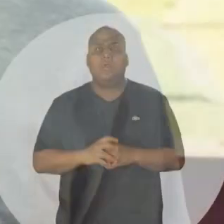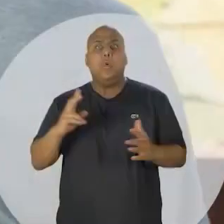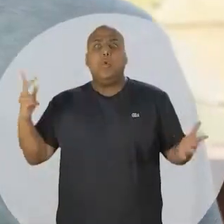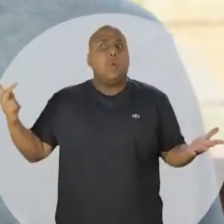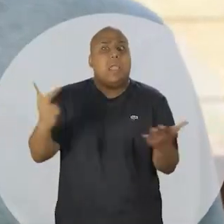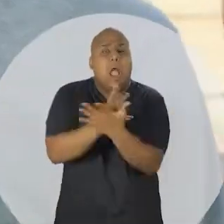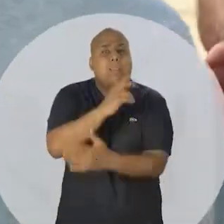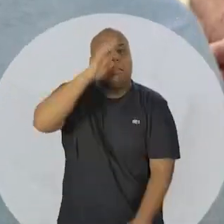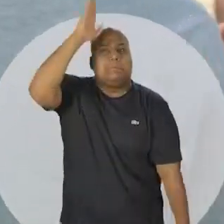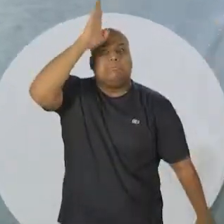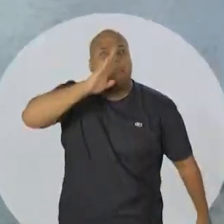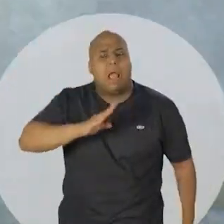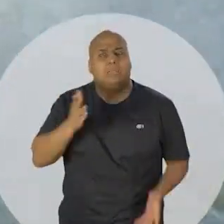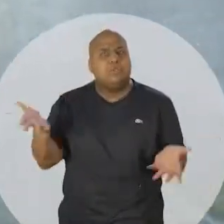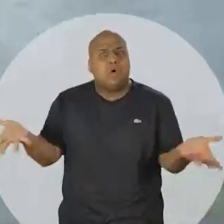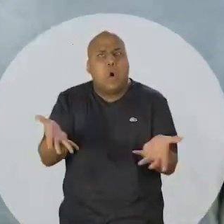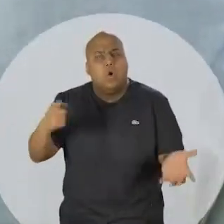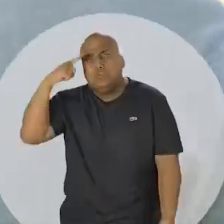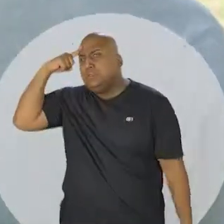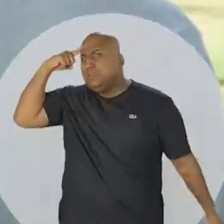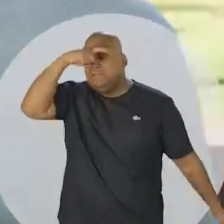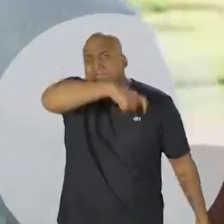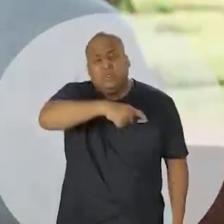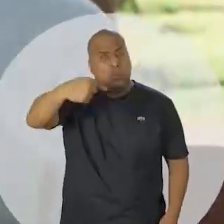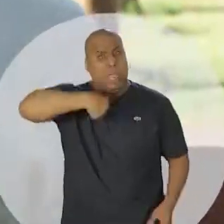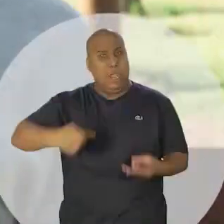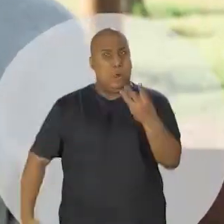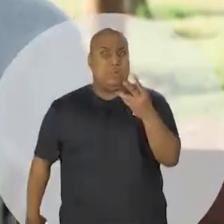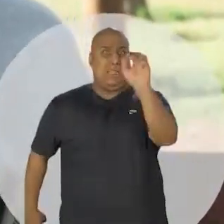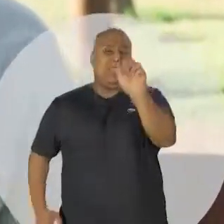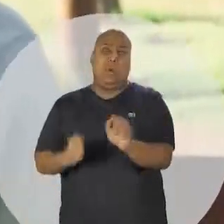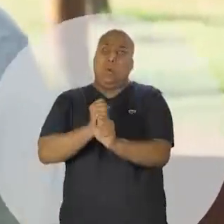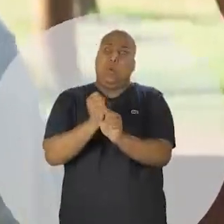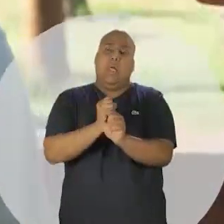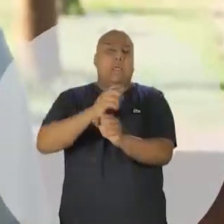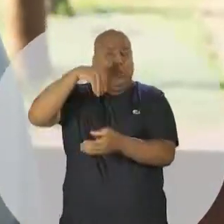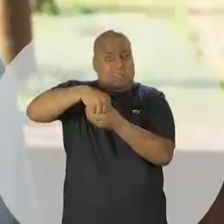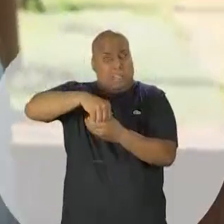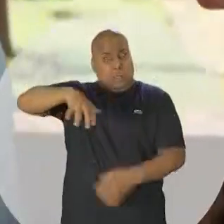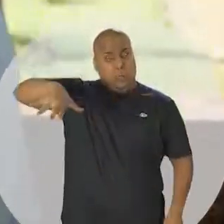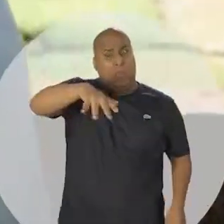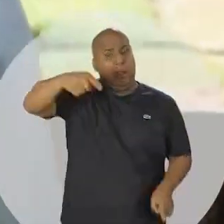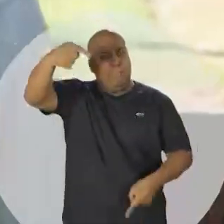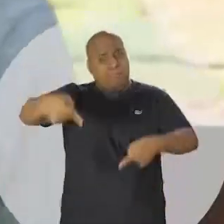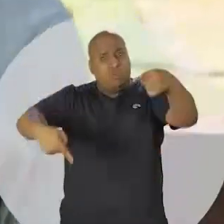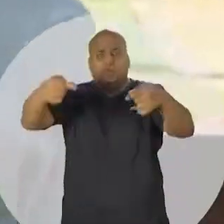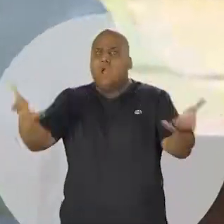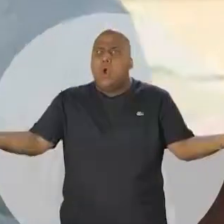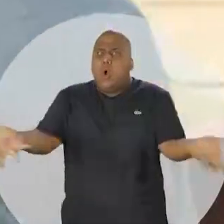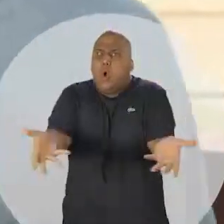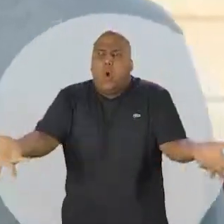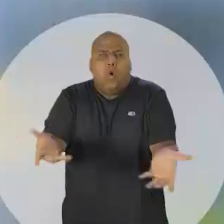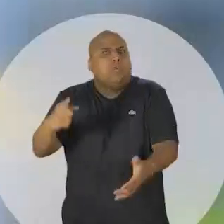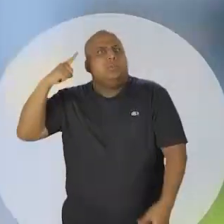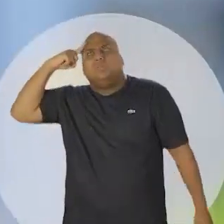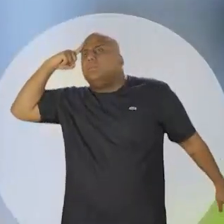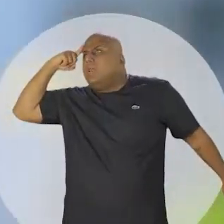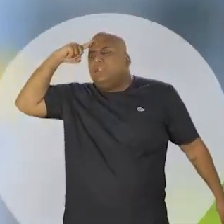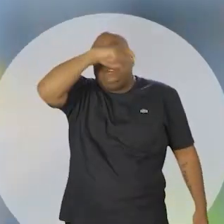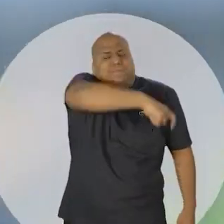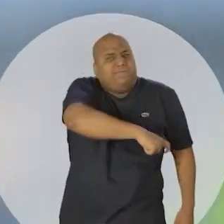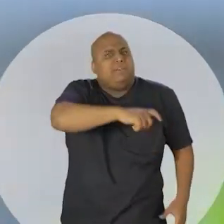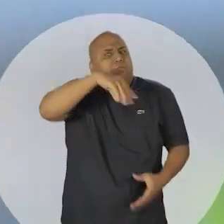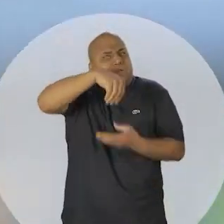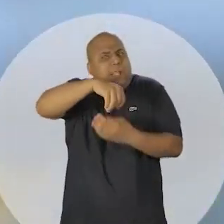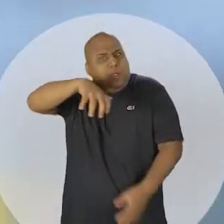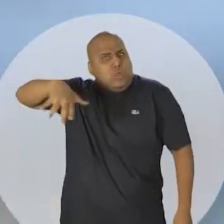Bom, o momento que o Brasil está vivendo é terrível, eu tenho 38 anos de experiência na vida pública, nunca vi um encontro assim tão pesado de uma